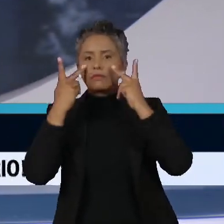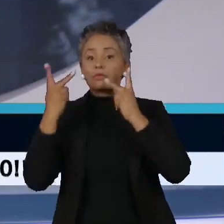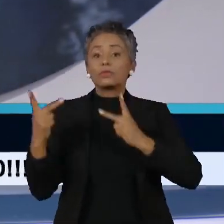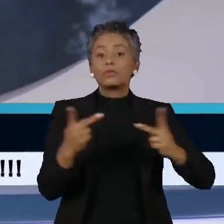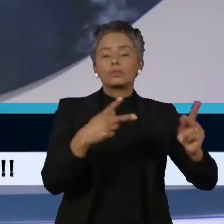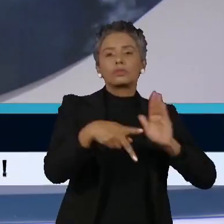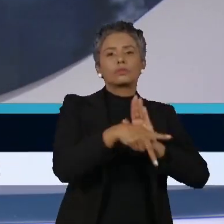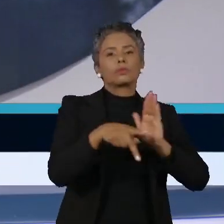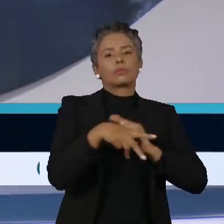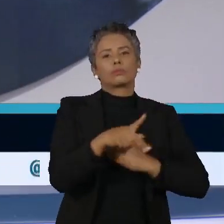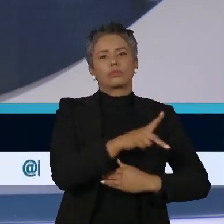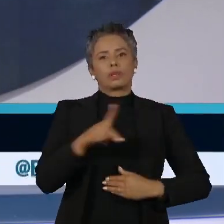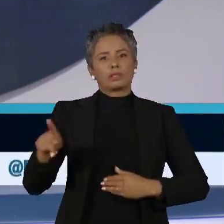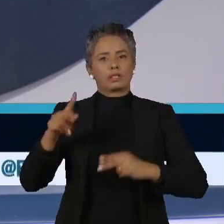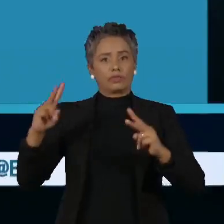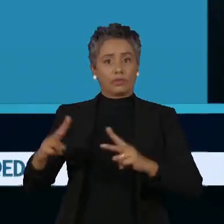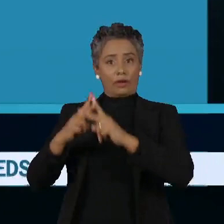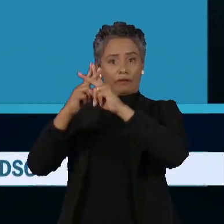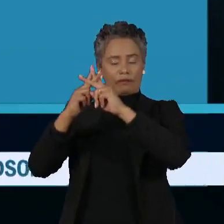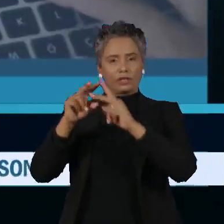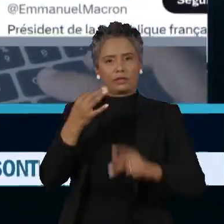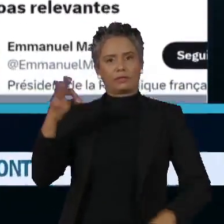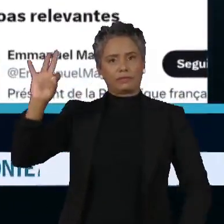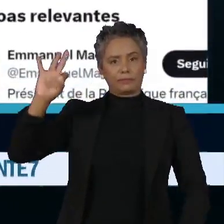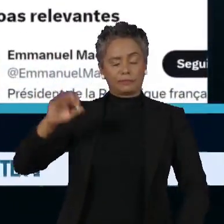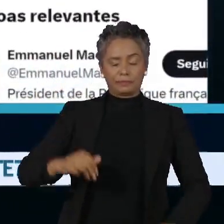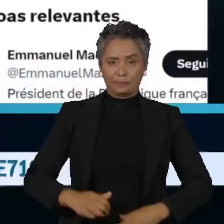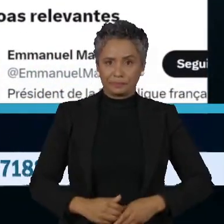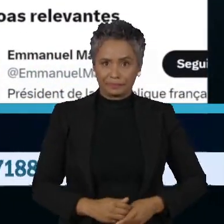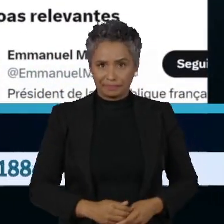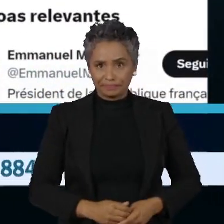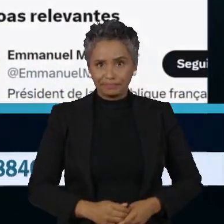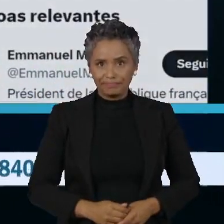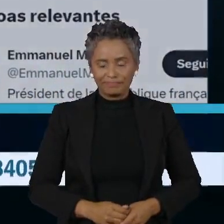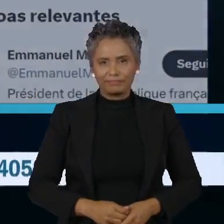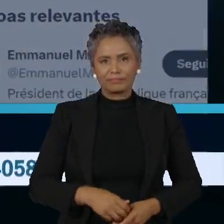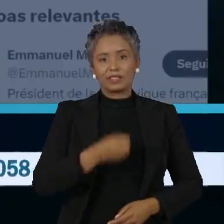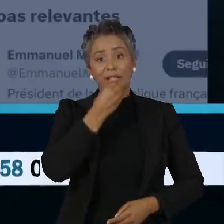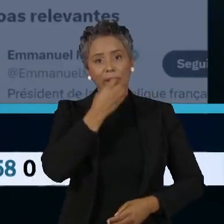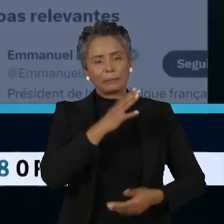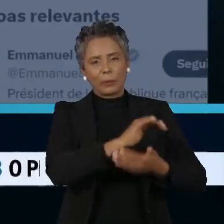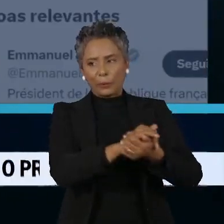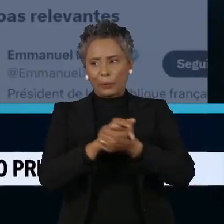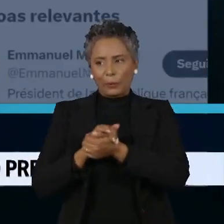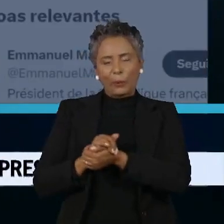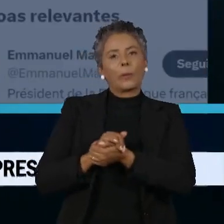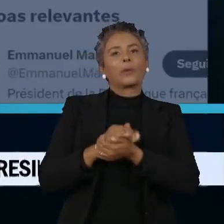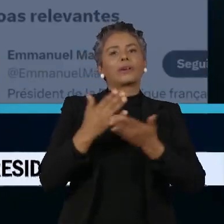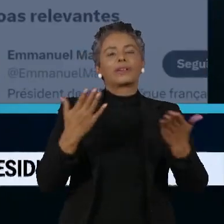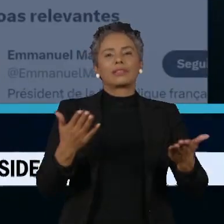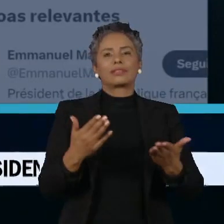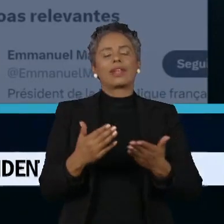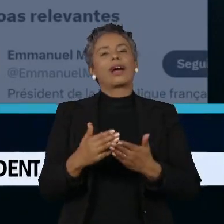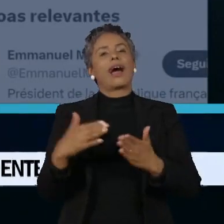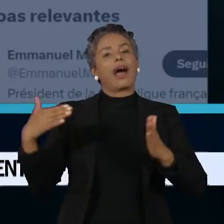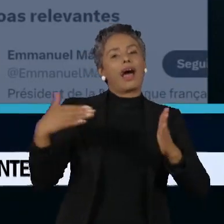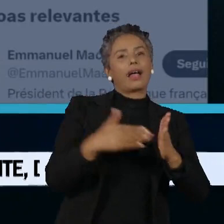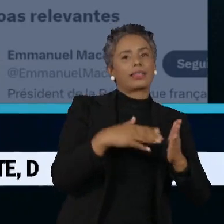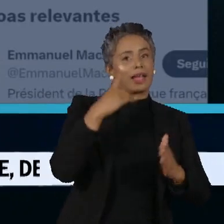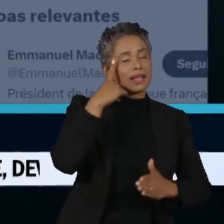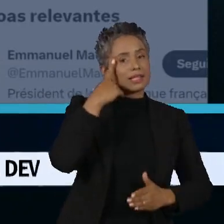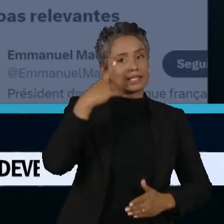pelo presidente da França, Emmanuel Macron. Que bom tê-lo conosco, querido presidente Lula, até daqui 19 dias.